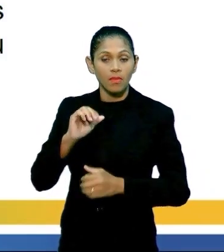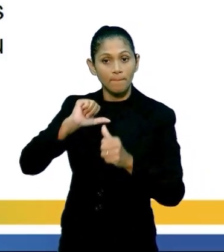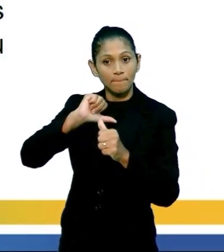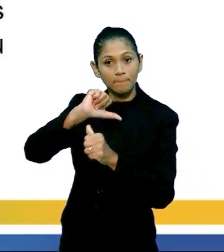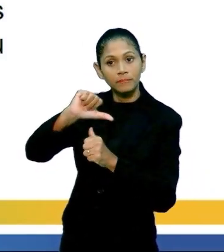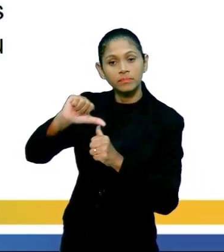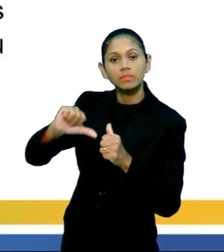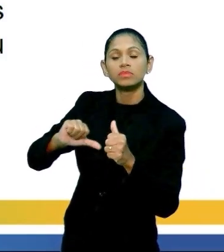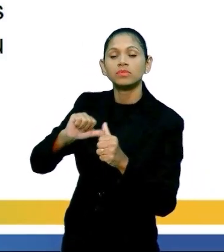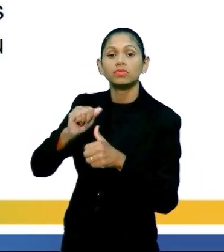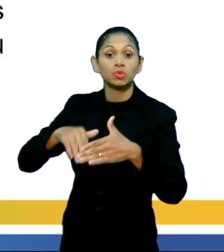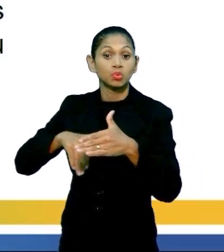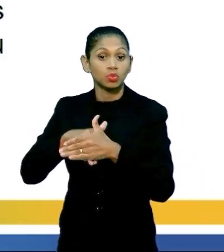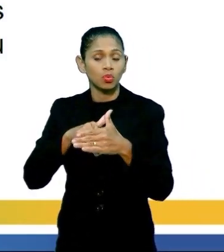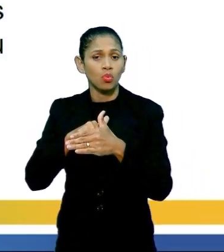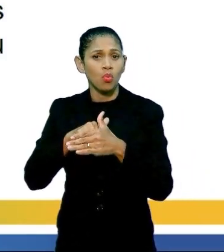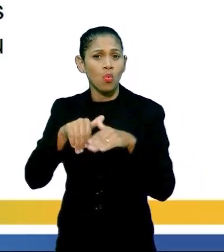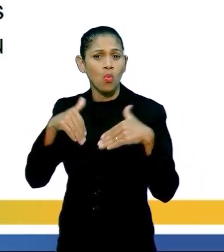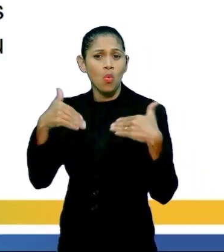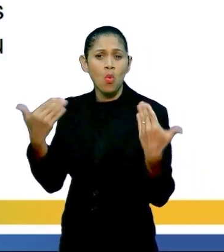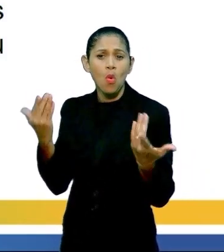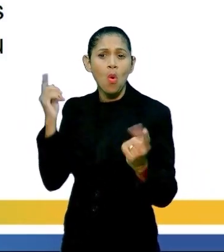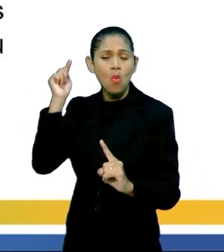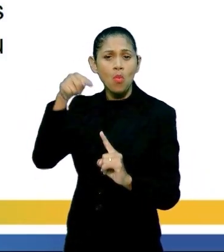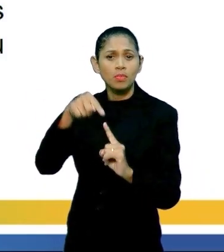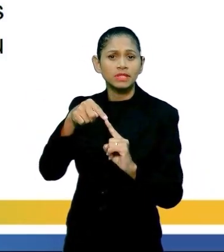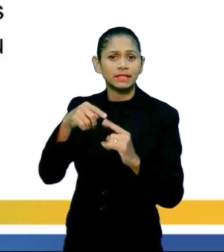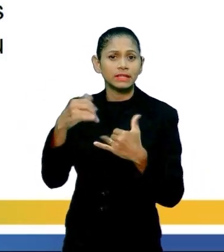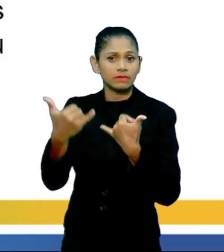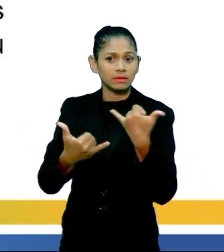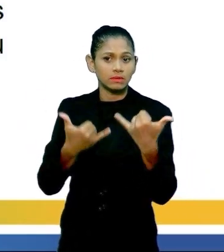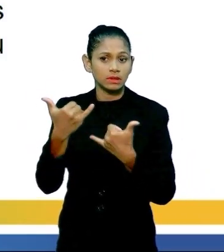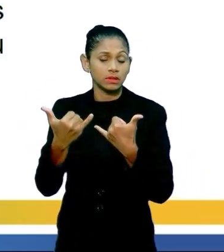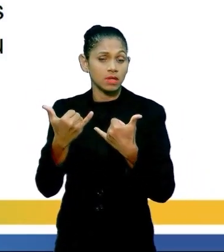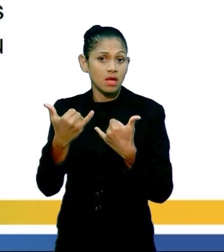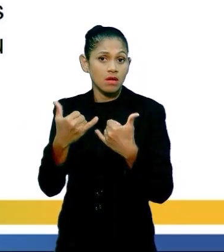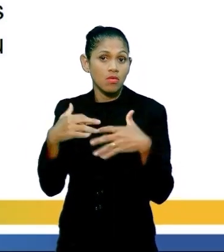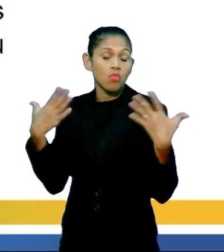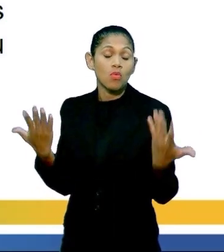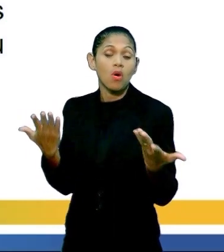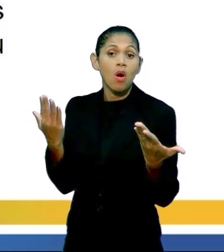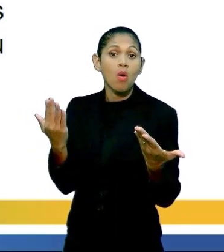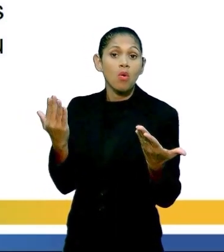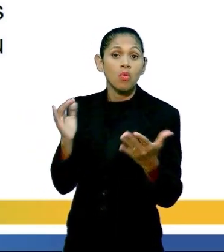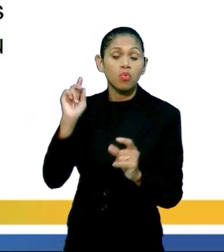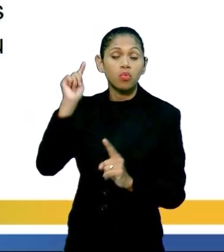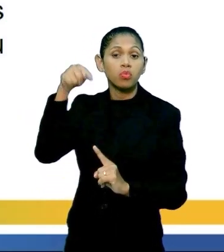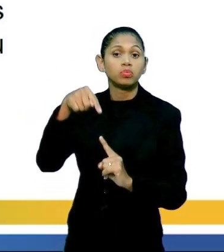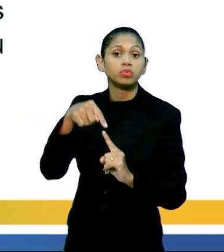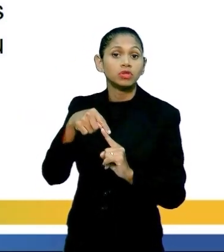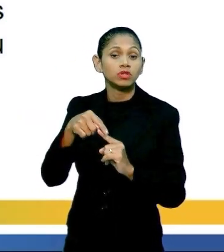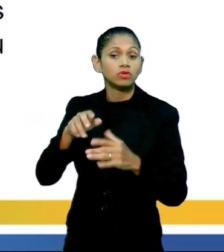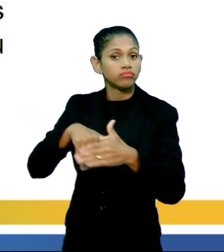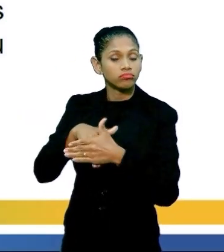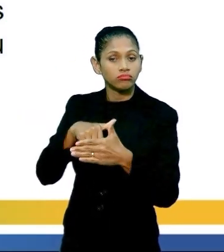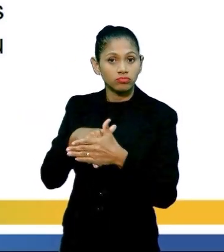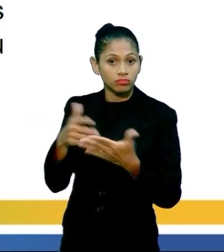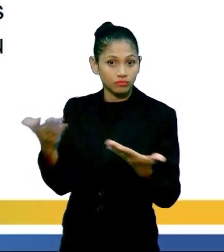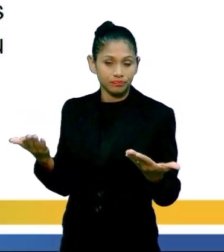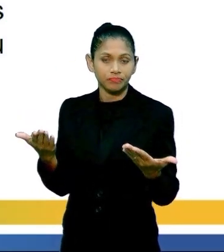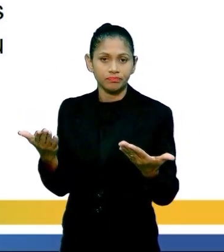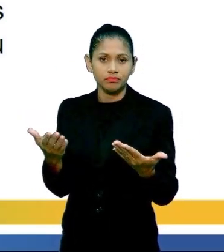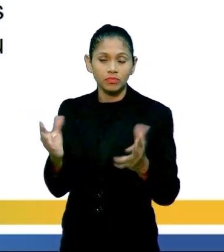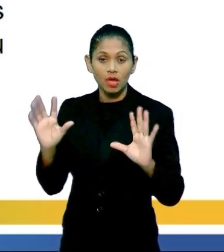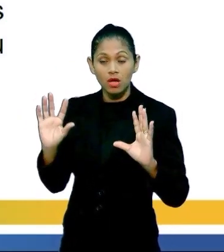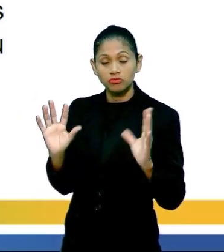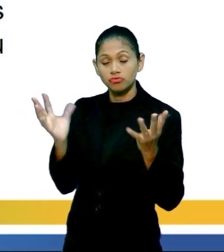jogo, qual o objetivo da brincadeira? Qual o objetivo do jogo? A gente já abordou aqui de forma geral, mas seja por diversão ou competição,